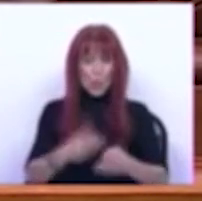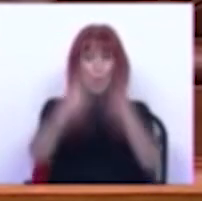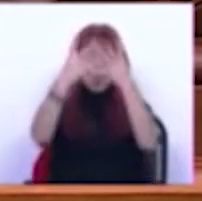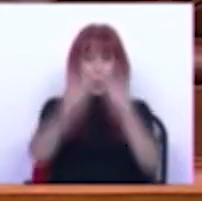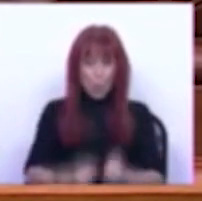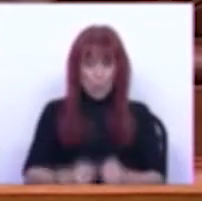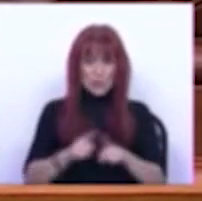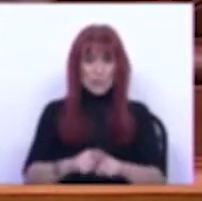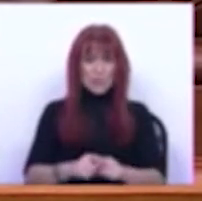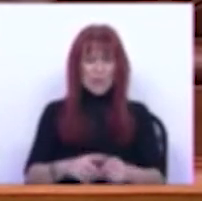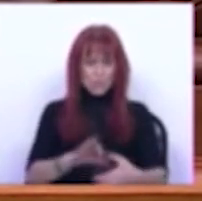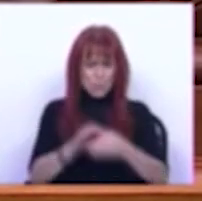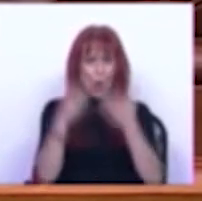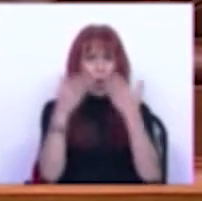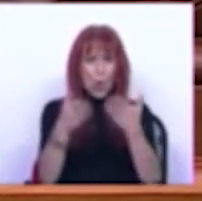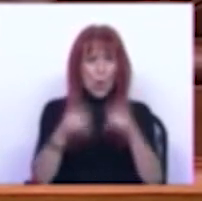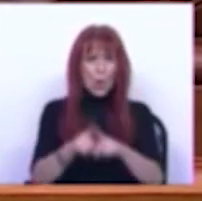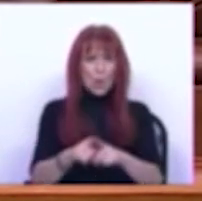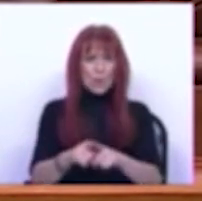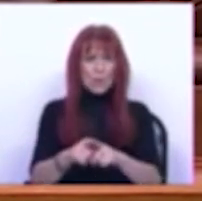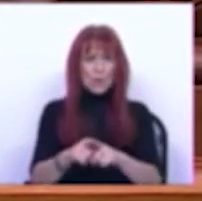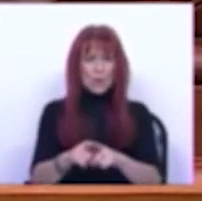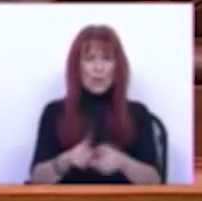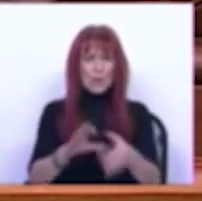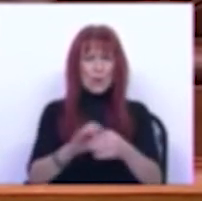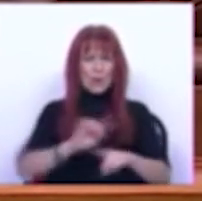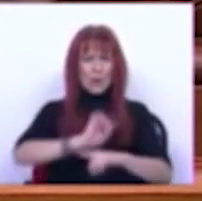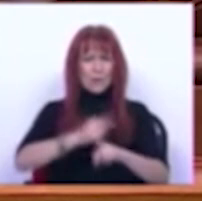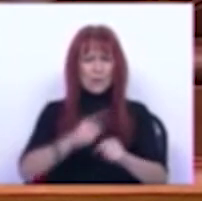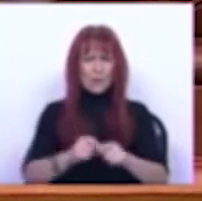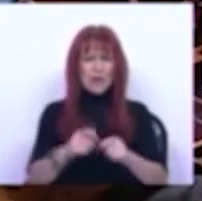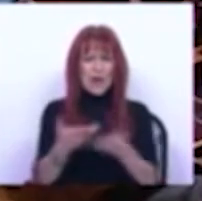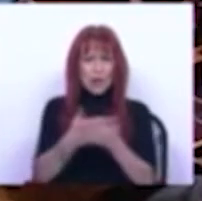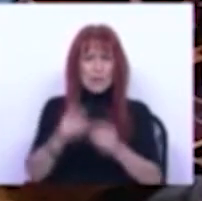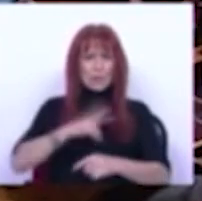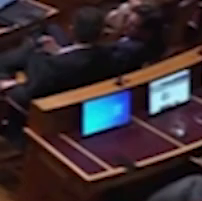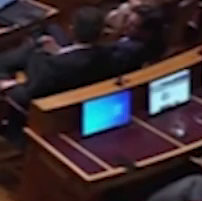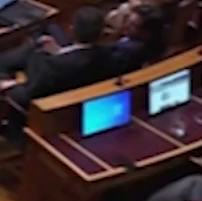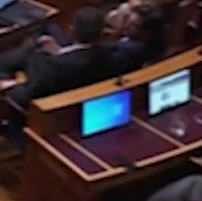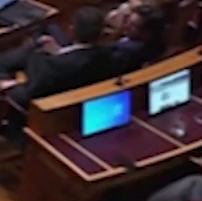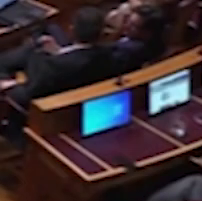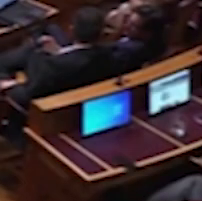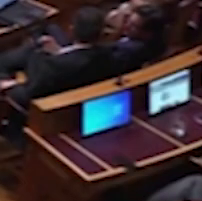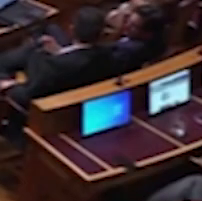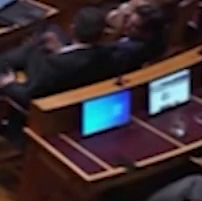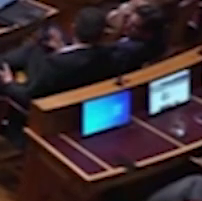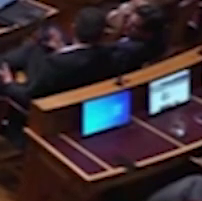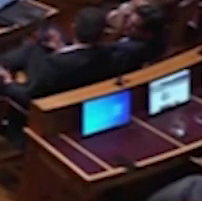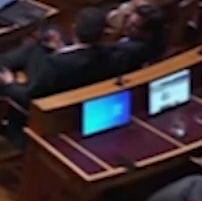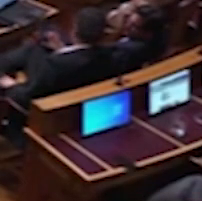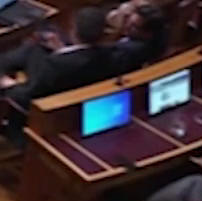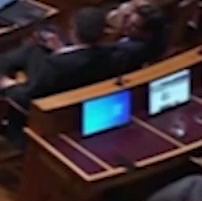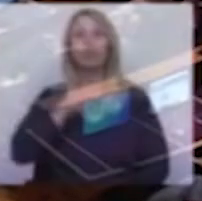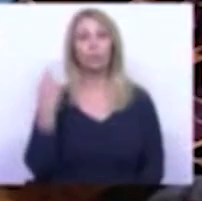orçamento de solidariedade e de força para a economia portuguesa Senhor Presidente Senhoras e Senhores